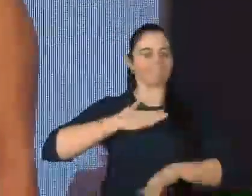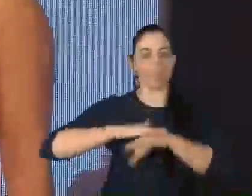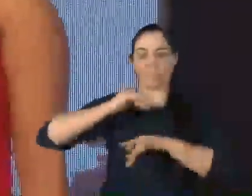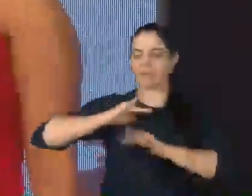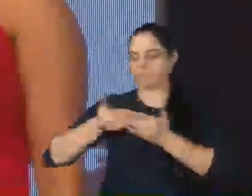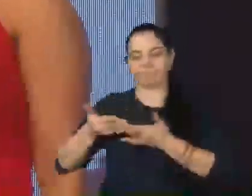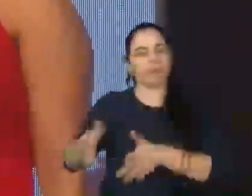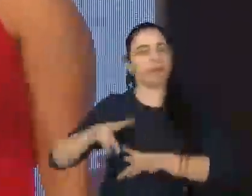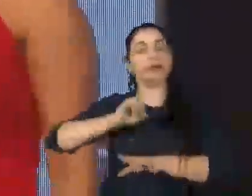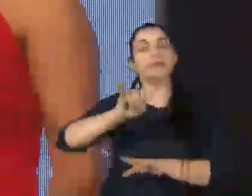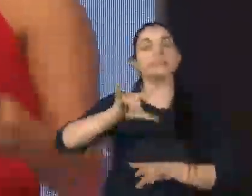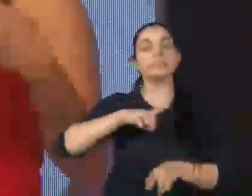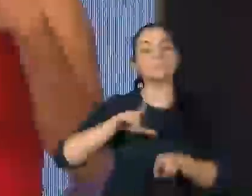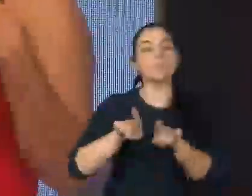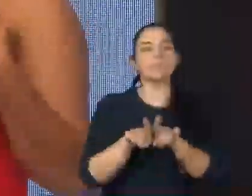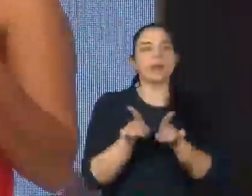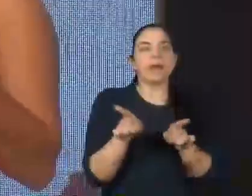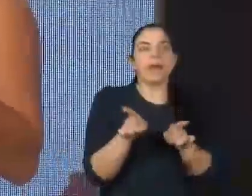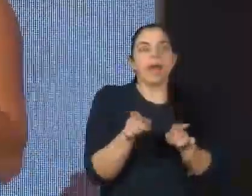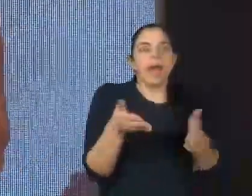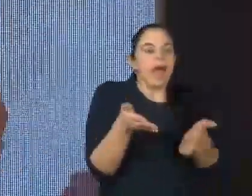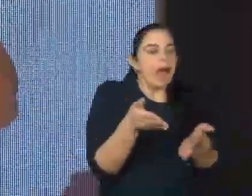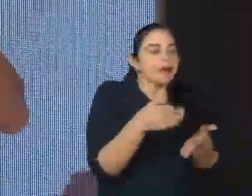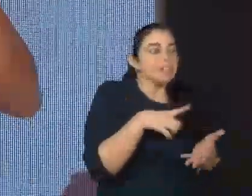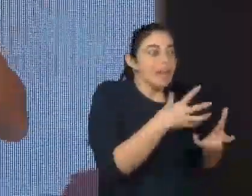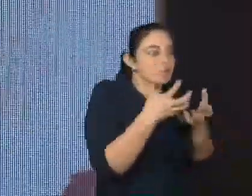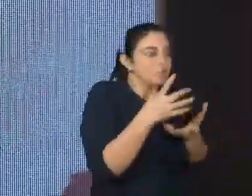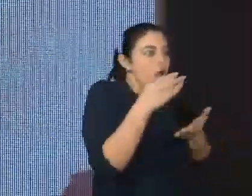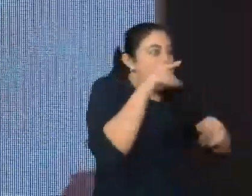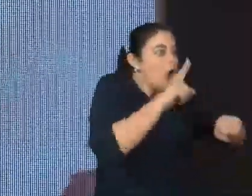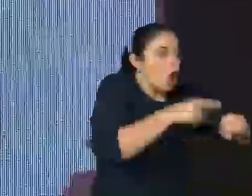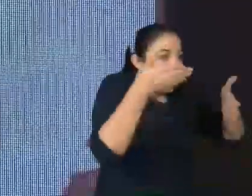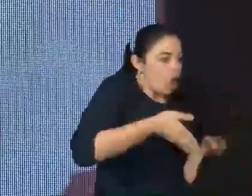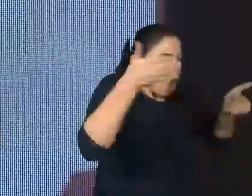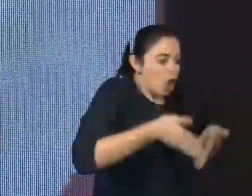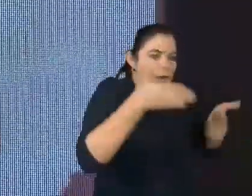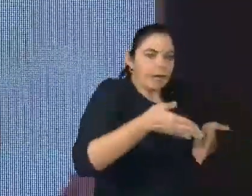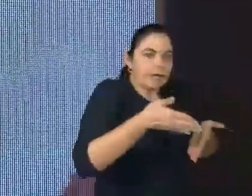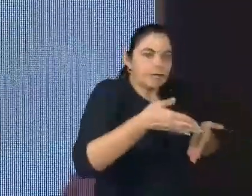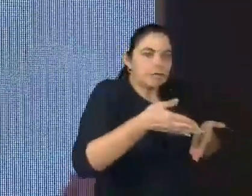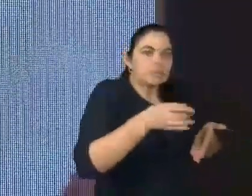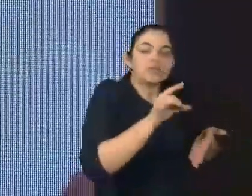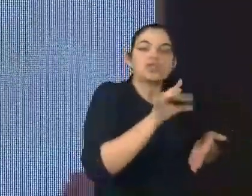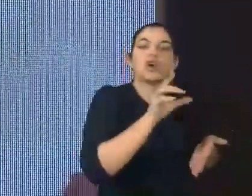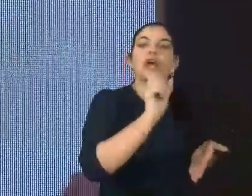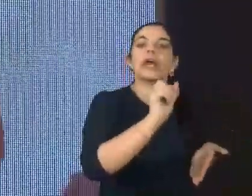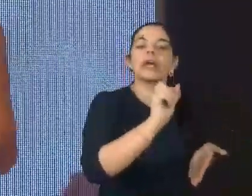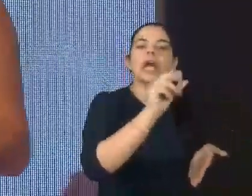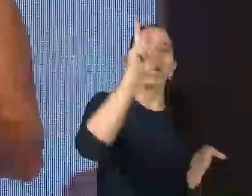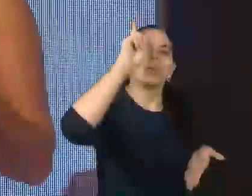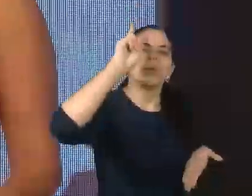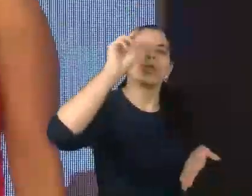a gente se apegasse, nós somos imediatistas, nós queremos tudo para hoje. Porém, nós devemos nos